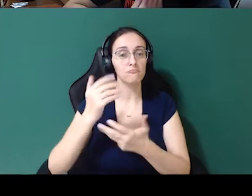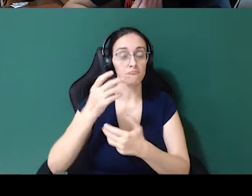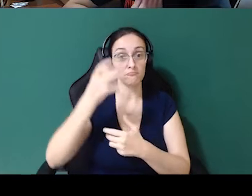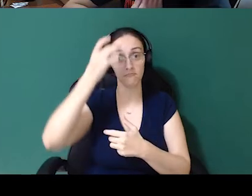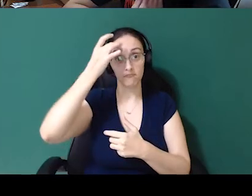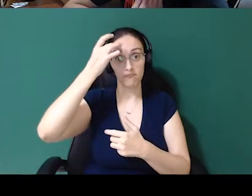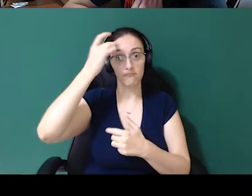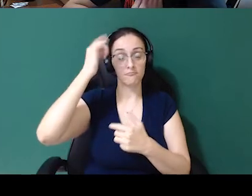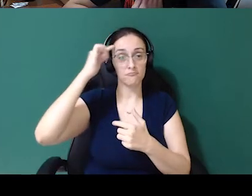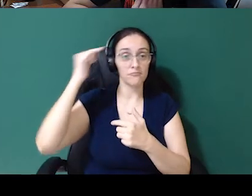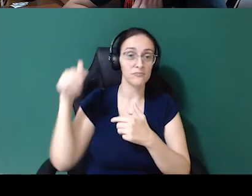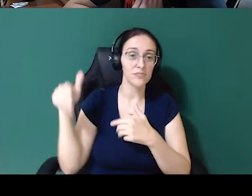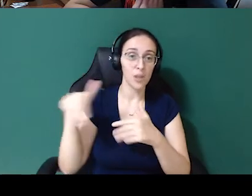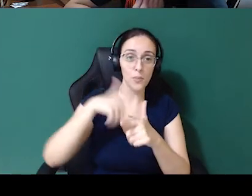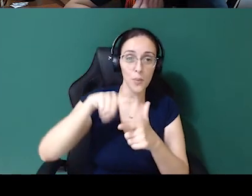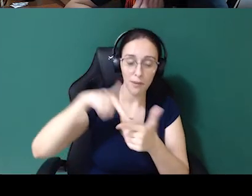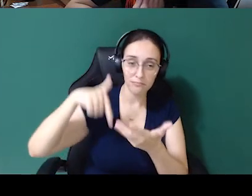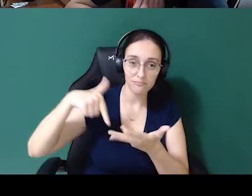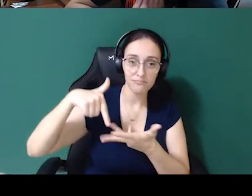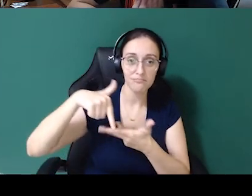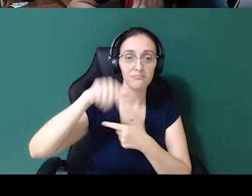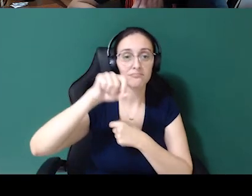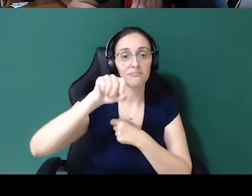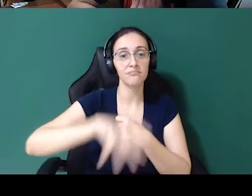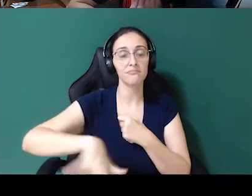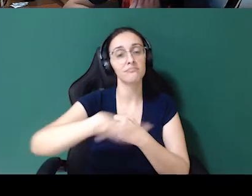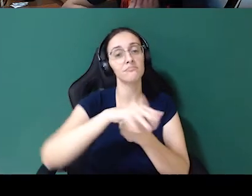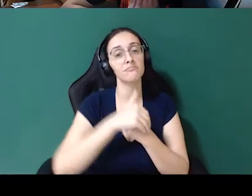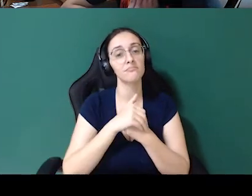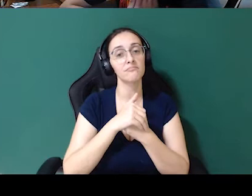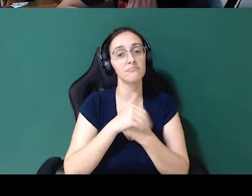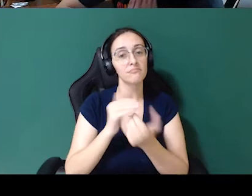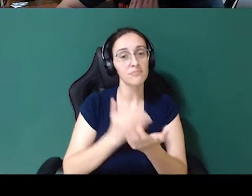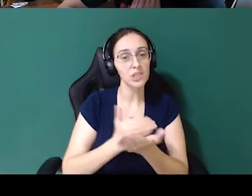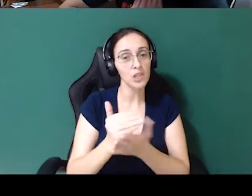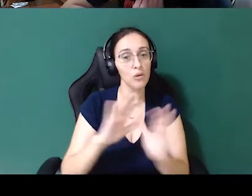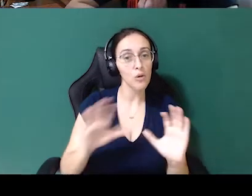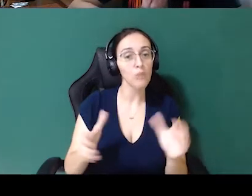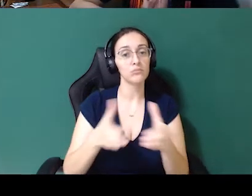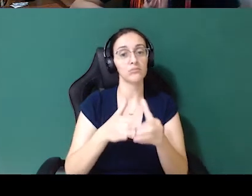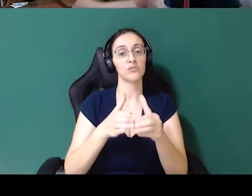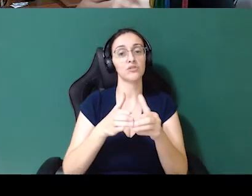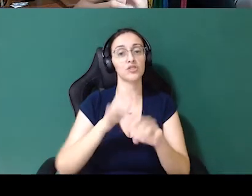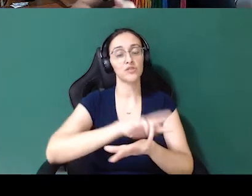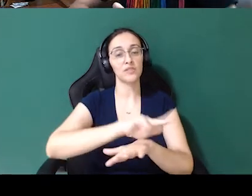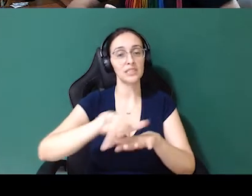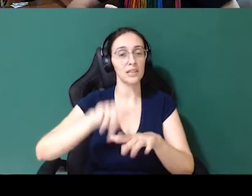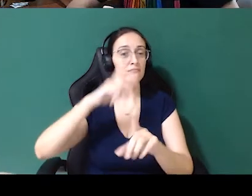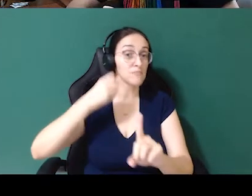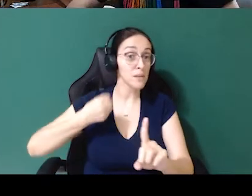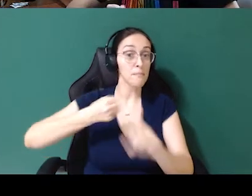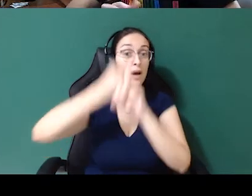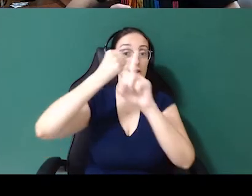desses caminhos das pedras, para ter um comitê de diversidade que realmente cause um impacto